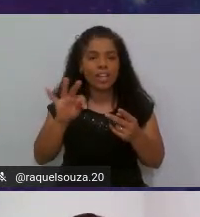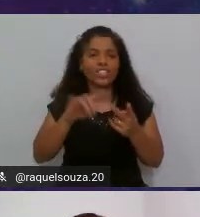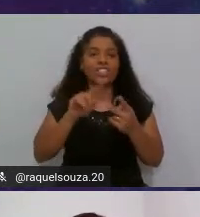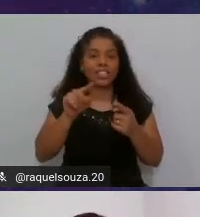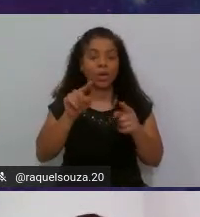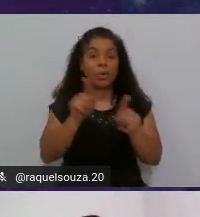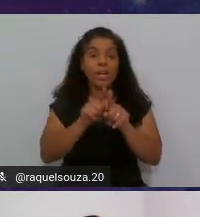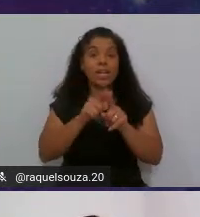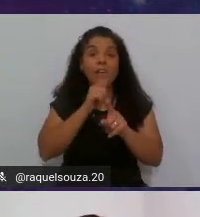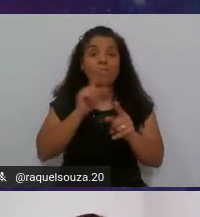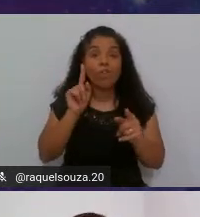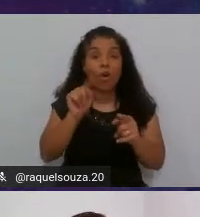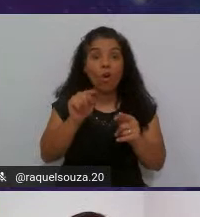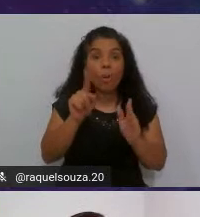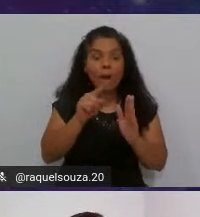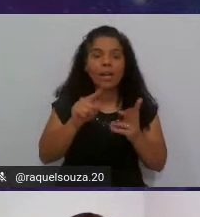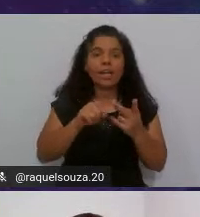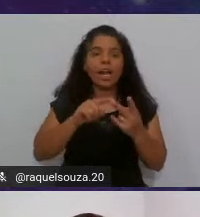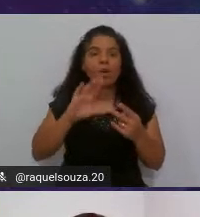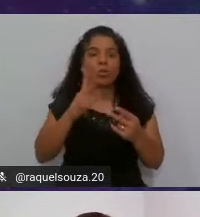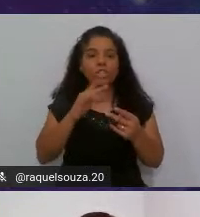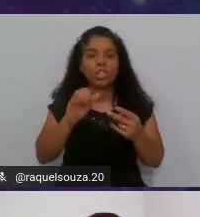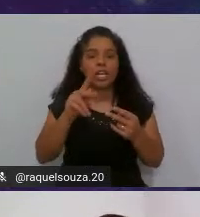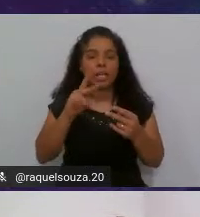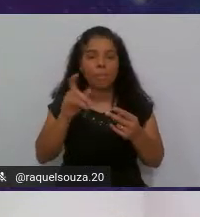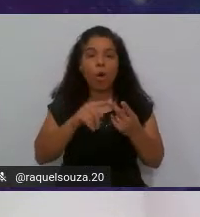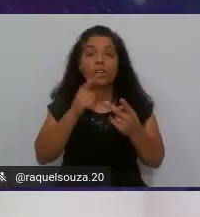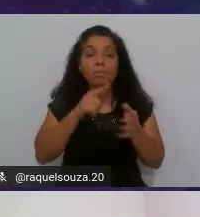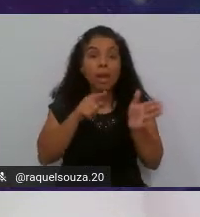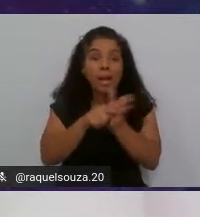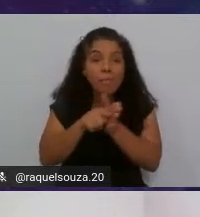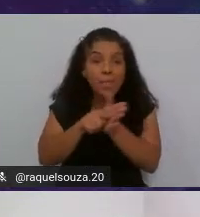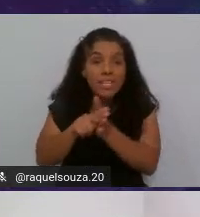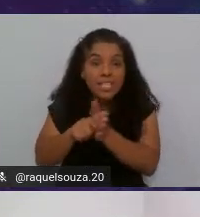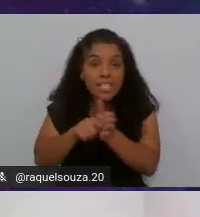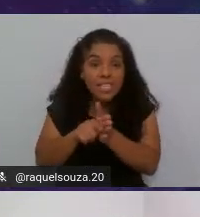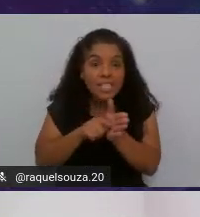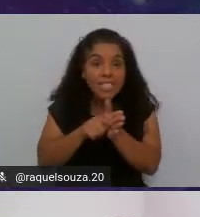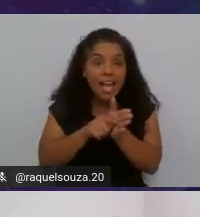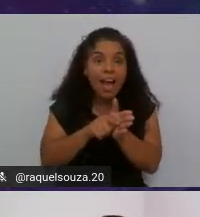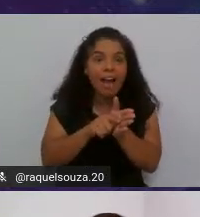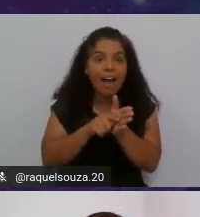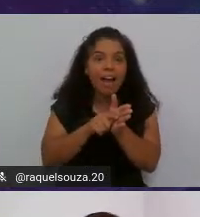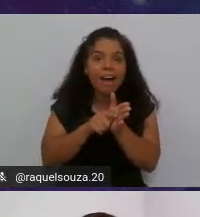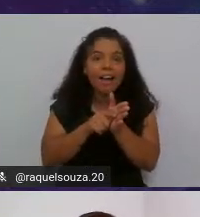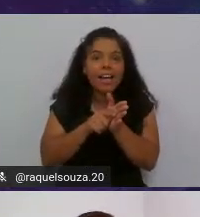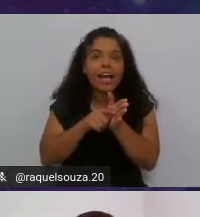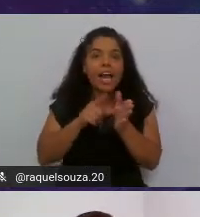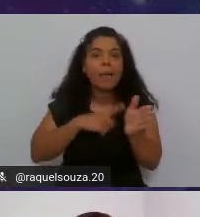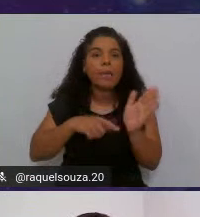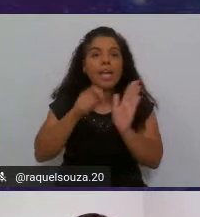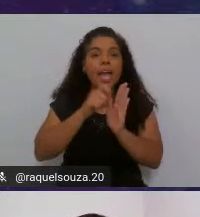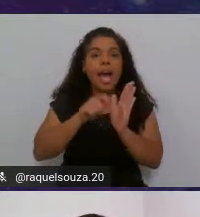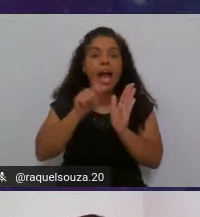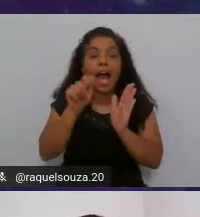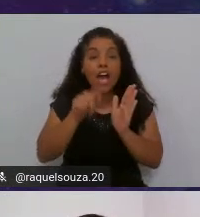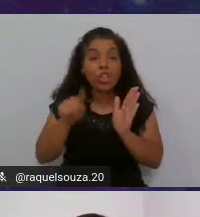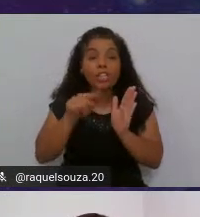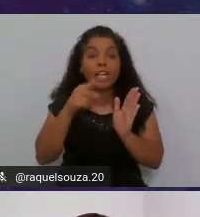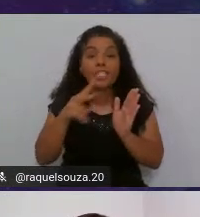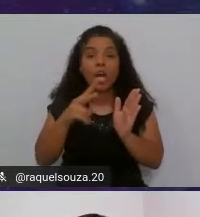eu vou marcar um checkbox para pesquisar a minha anotação do JUnity